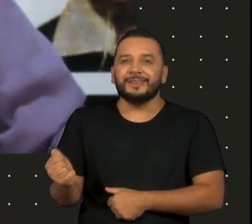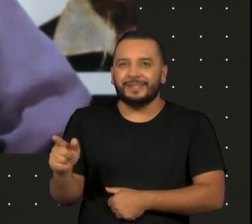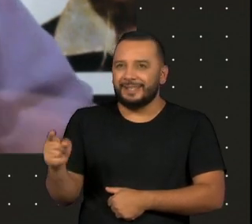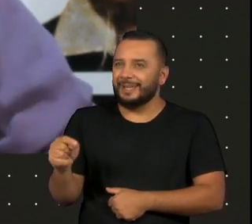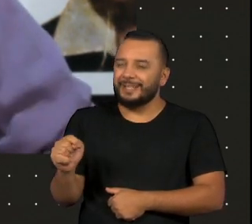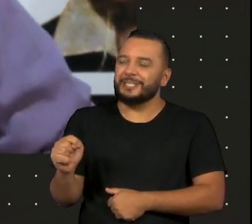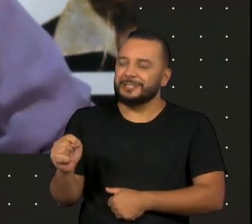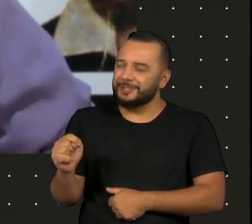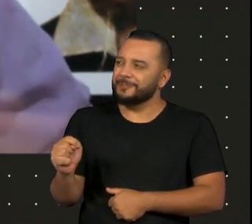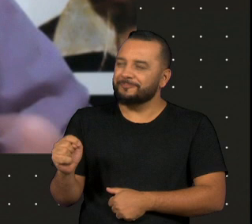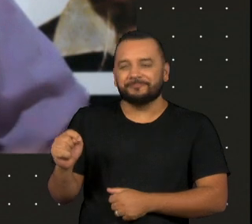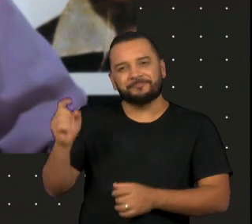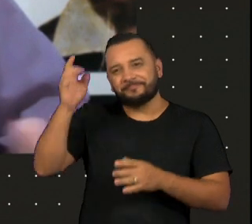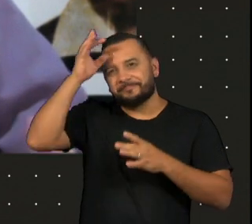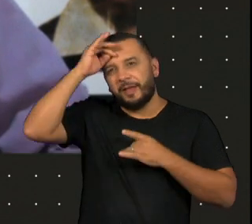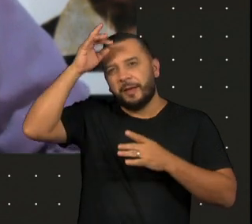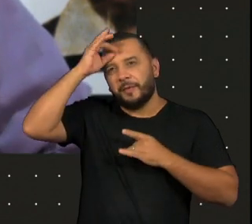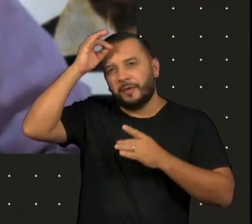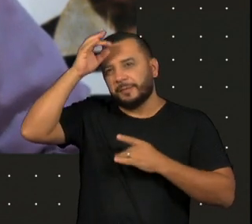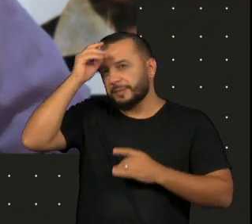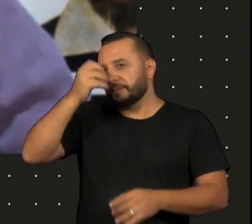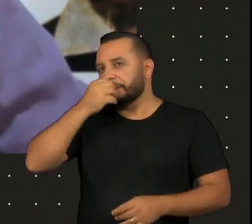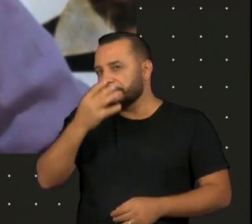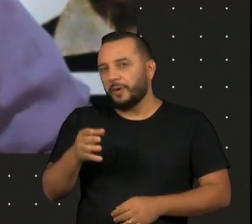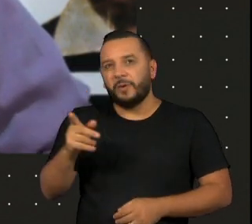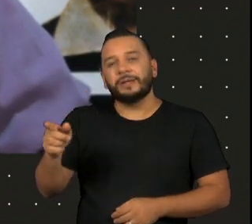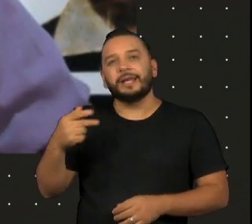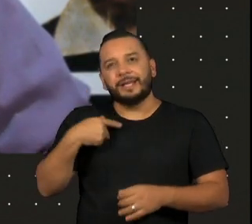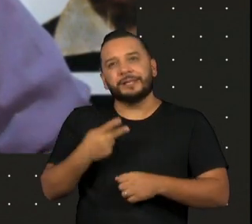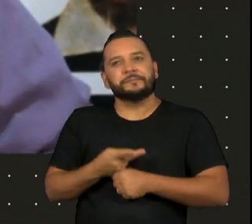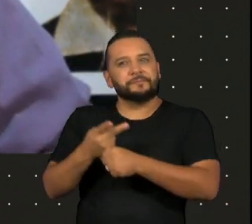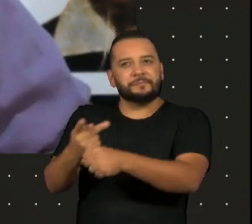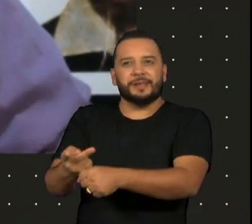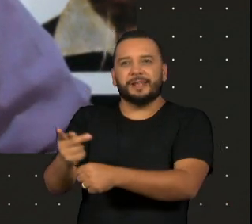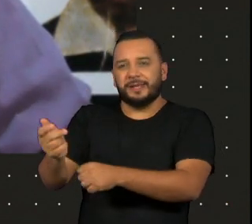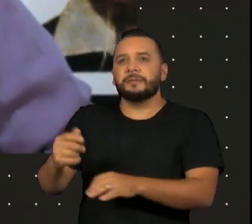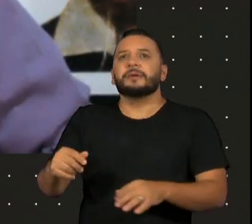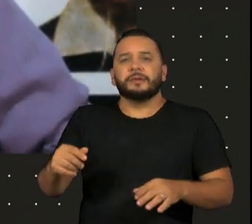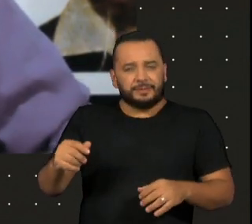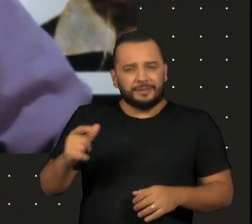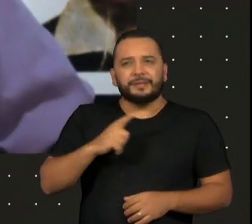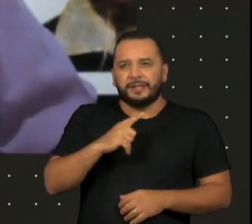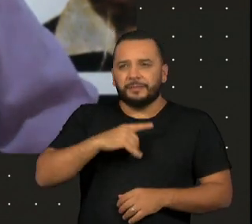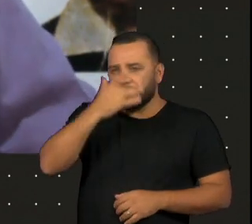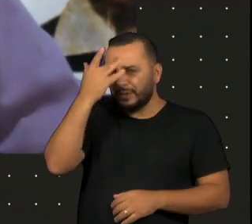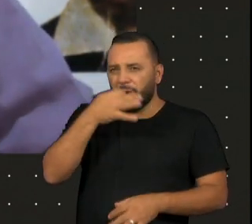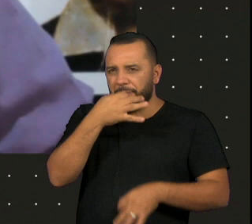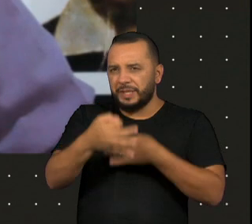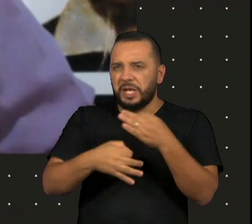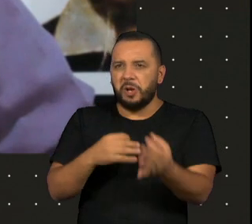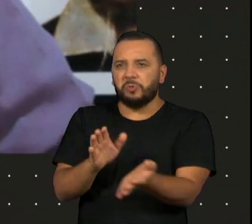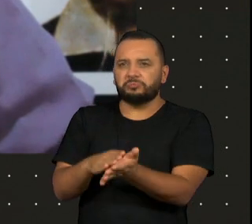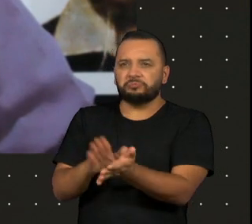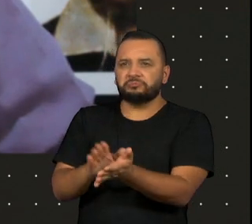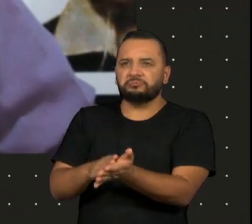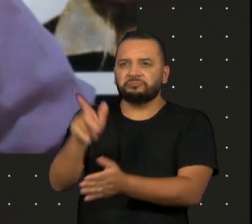foi, fizemos, montamos, ele foi premiado, foi muito bem criticado, ele, é o texto também, é o espetáculo, e ele